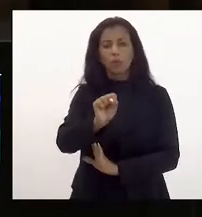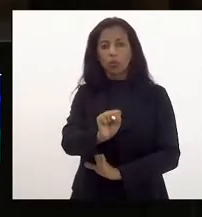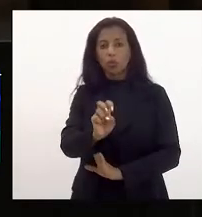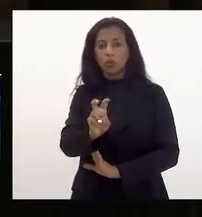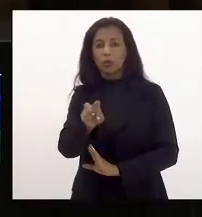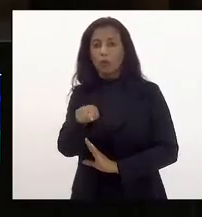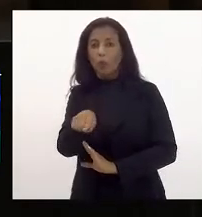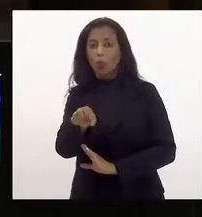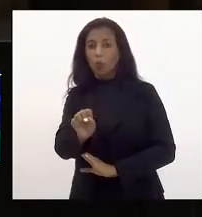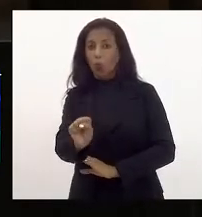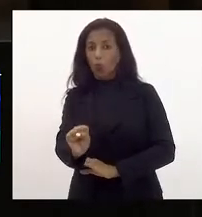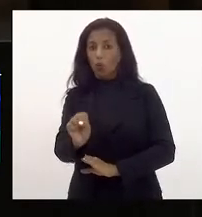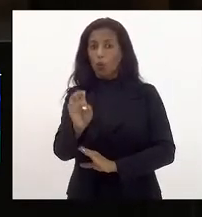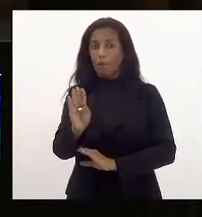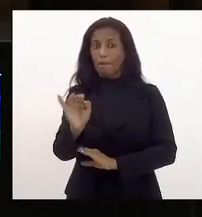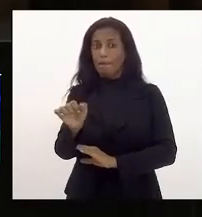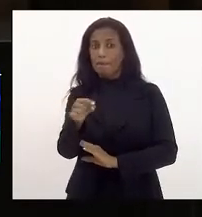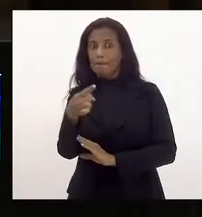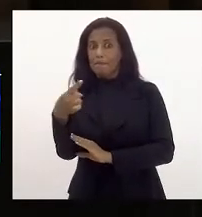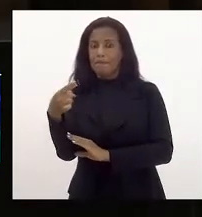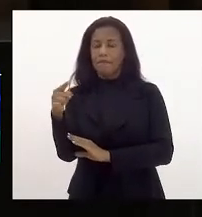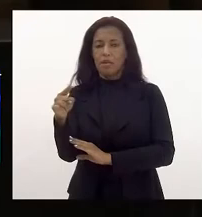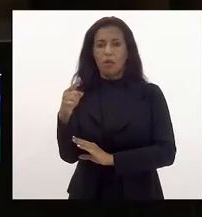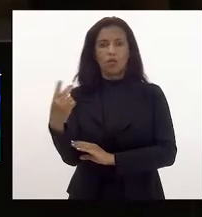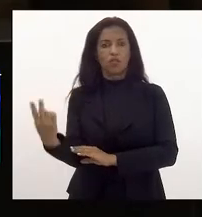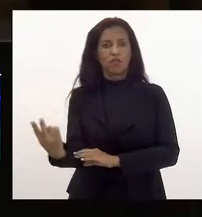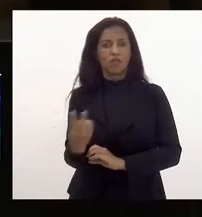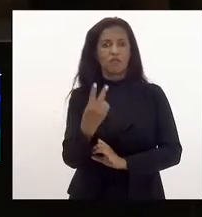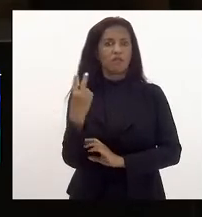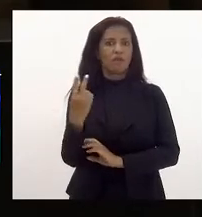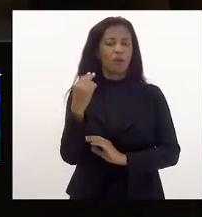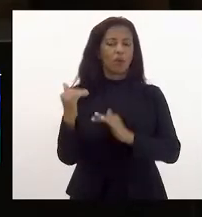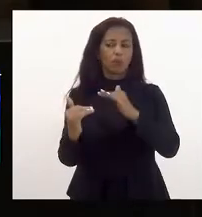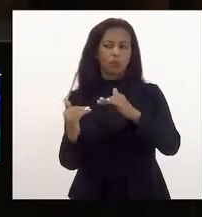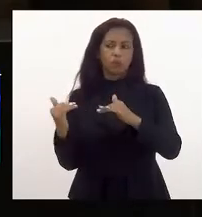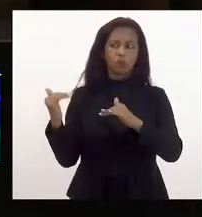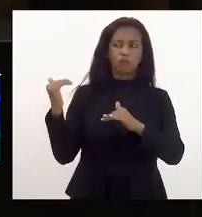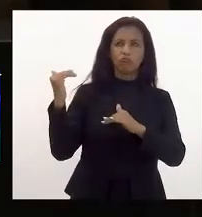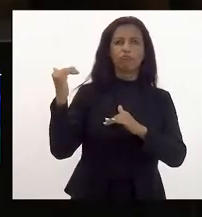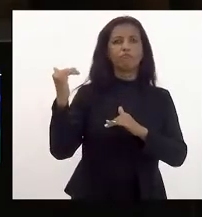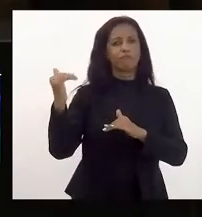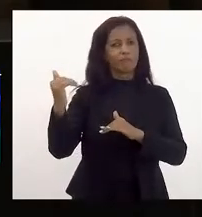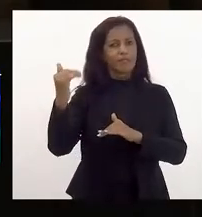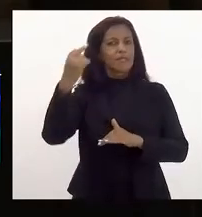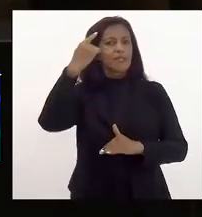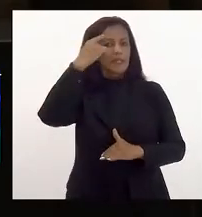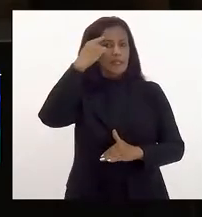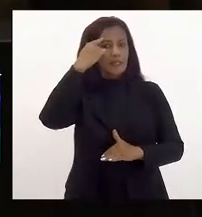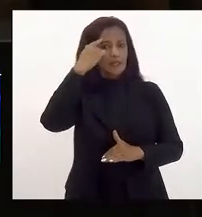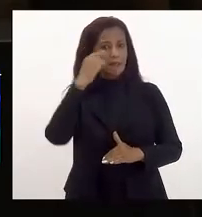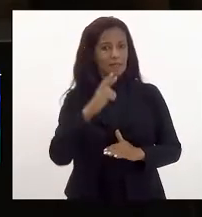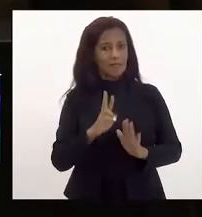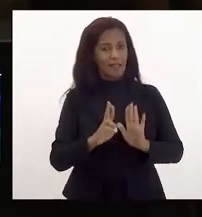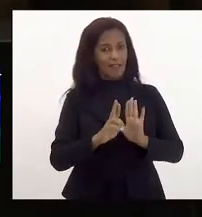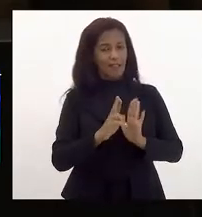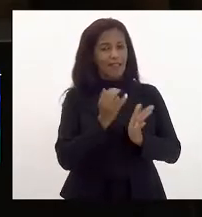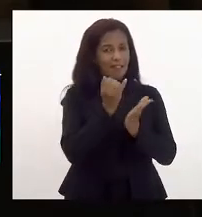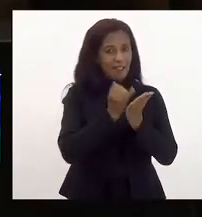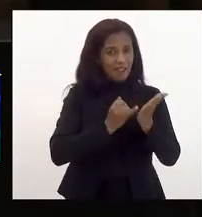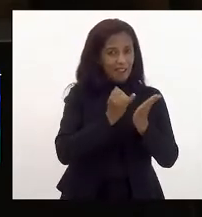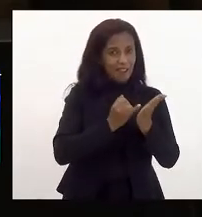,8 bilhões valor superior se pensar das receitas em